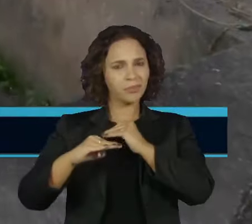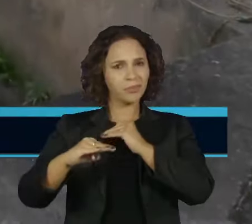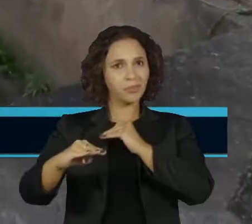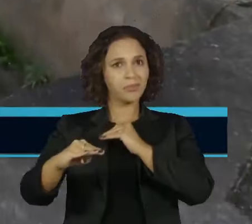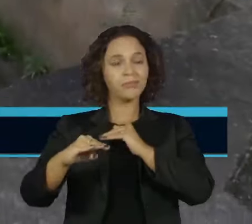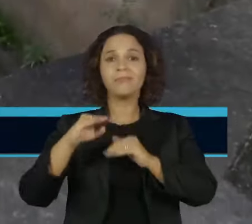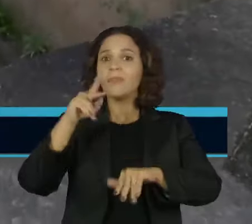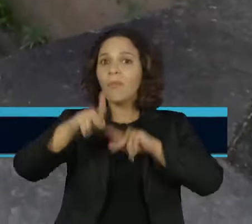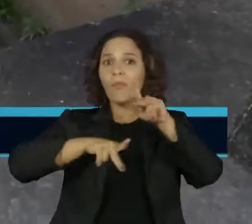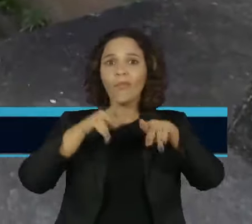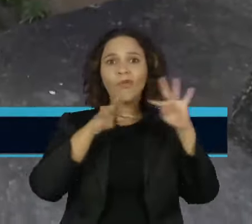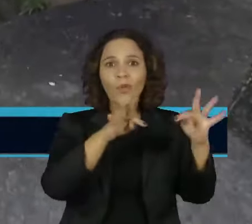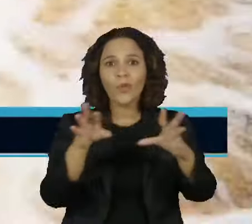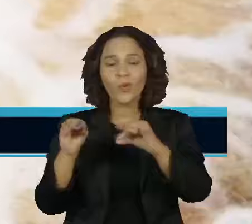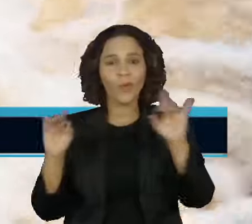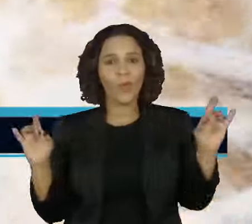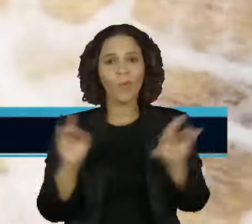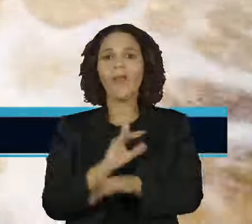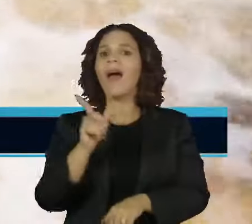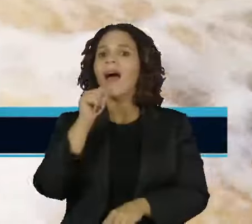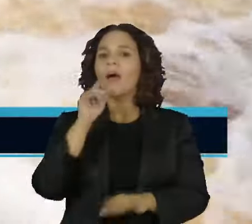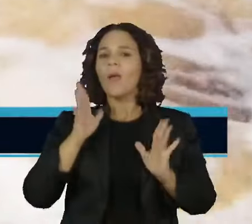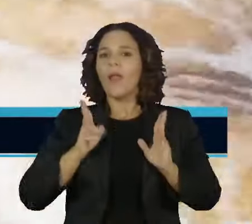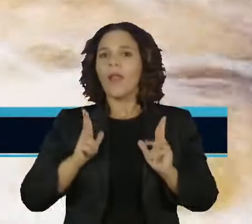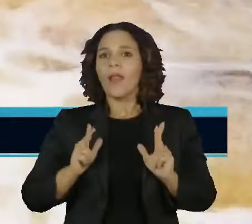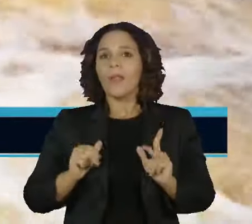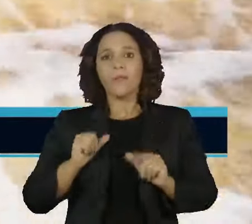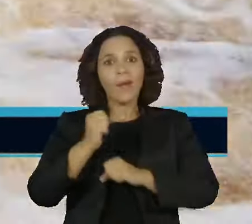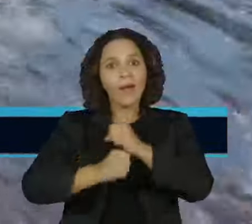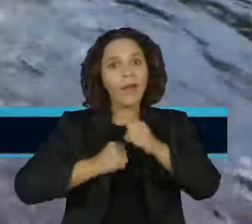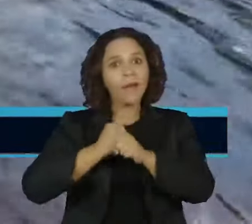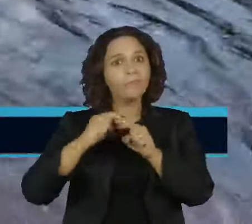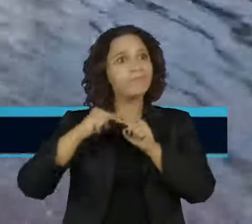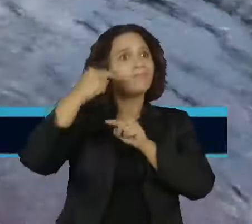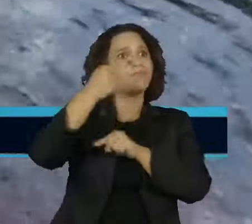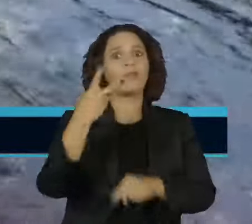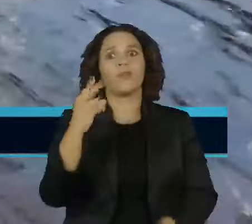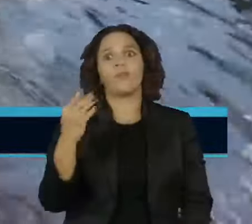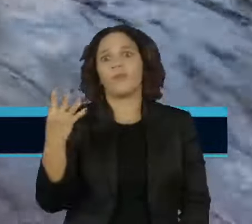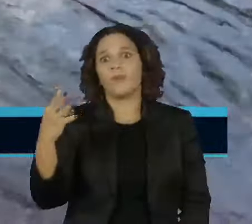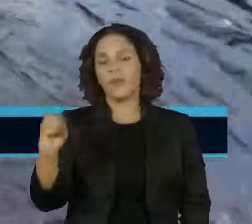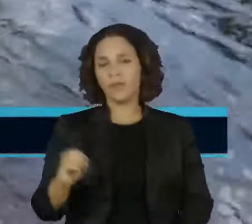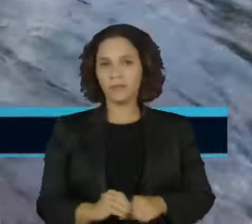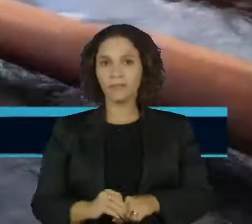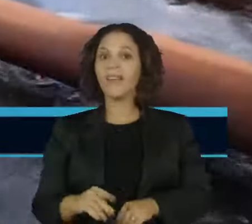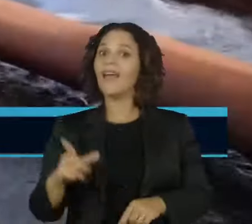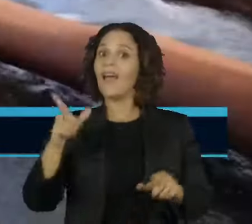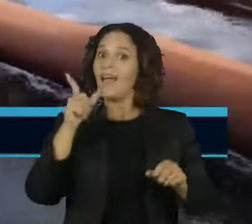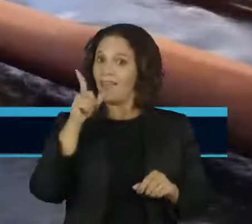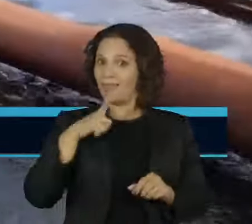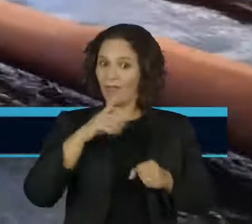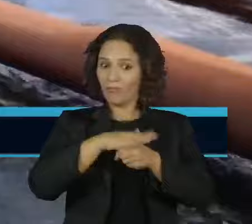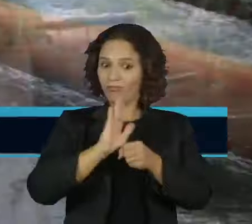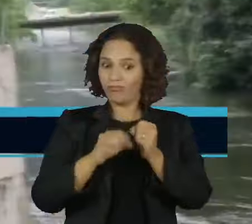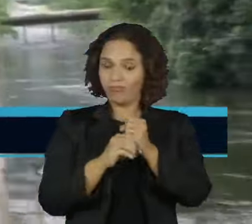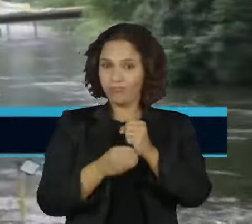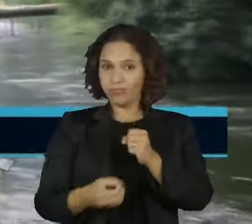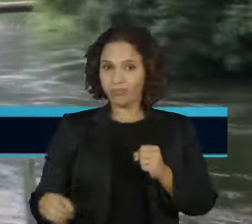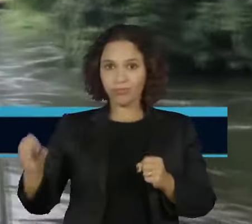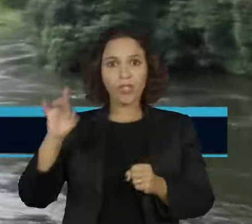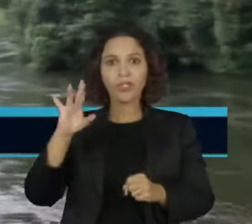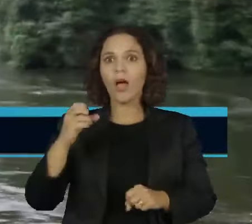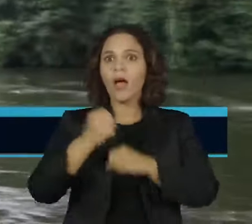toda a população só vai beber água limpa em casa em 2040. E só terá saneamento básico em 2091.